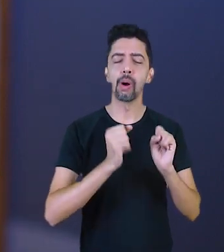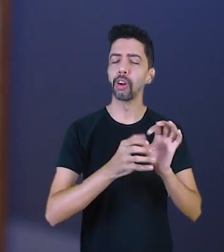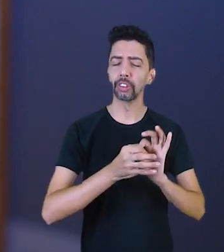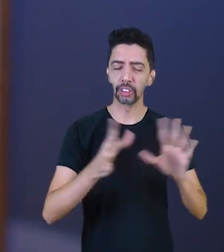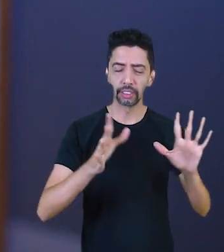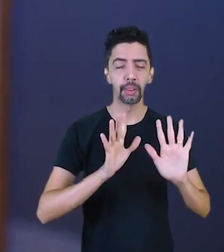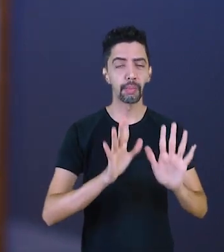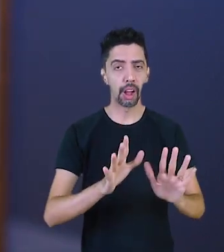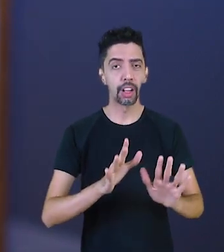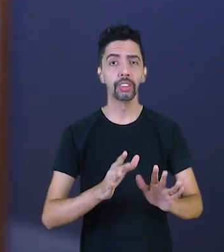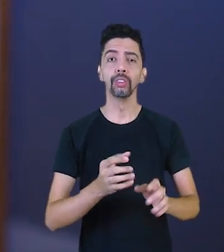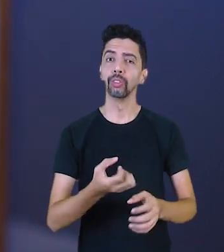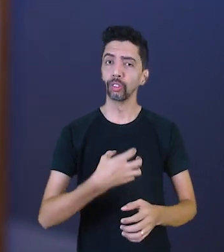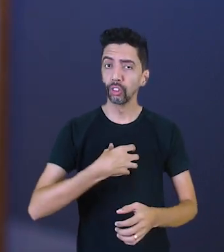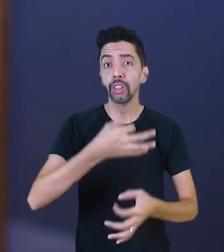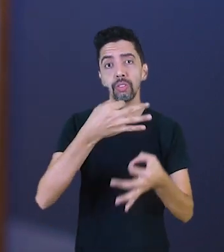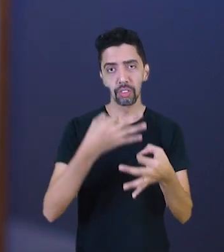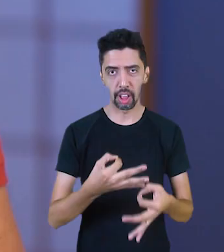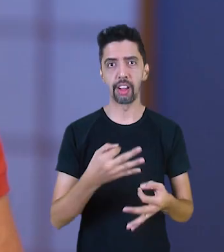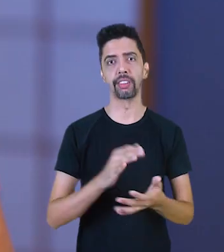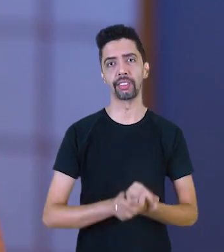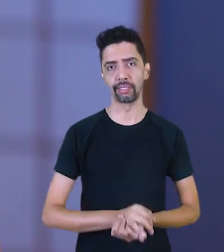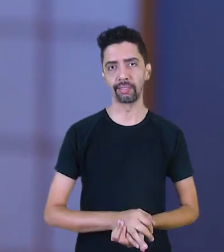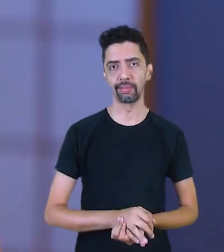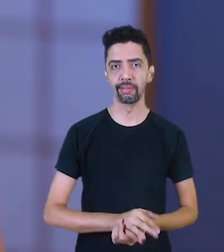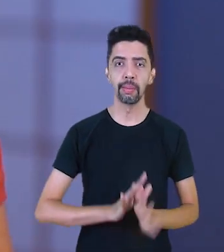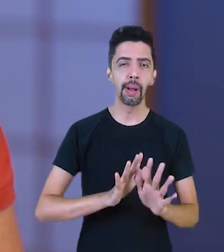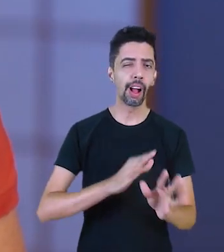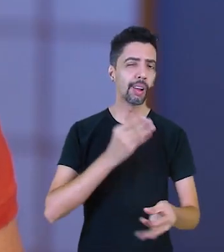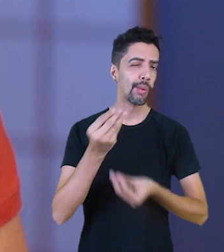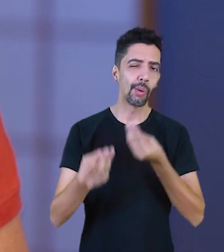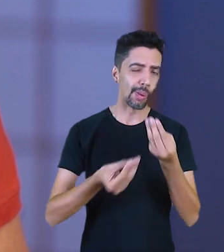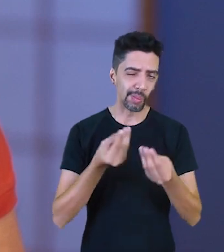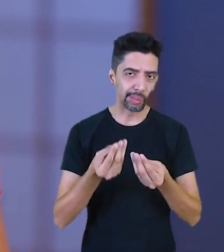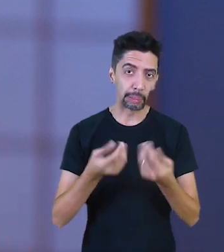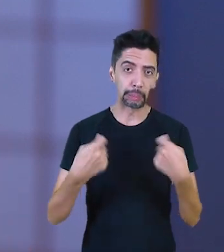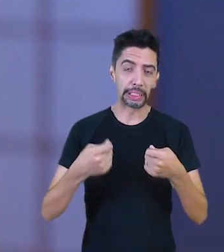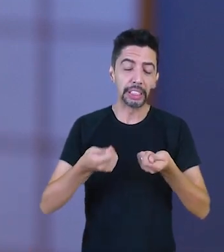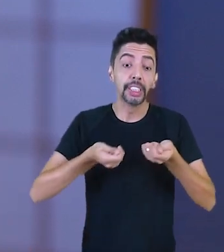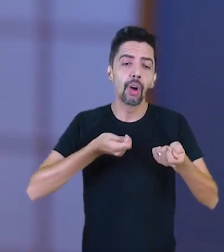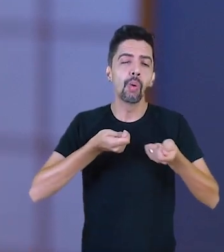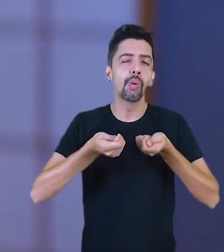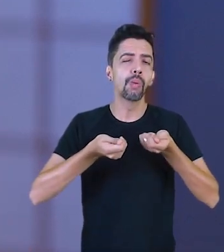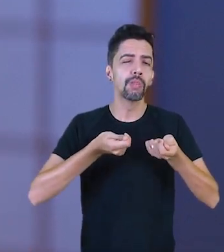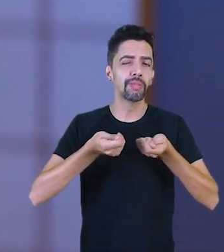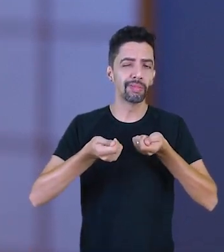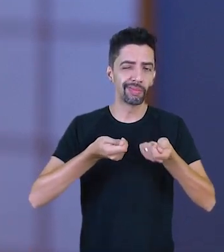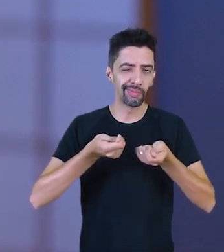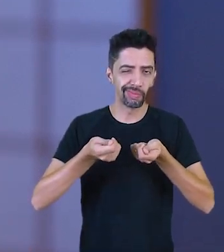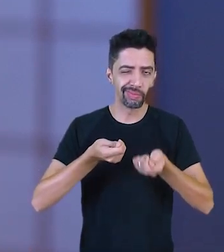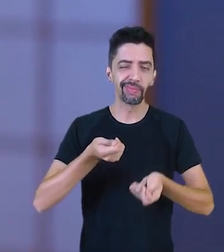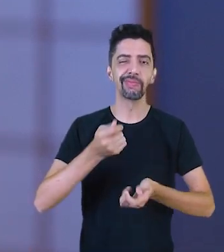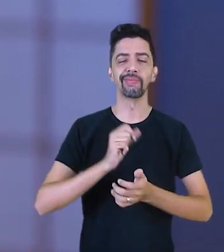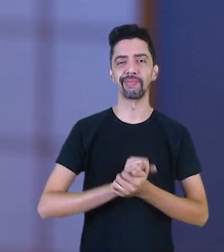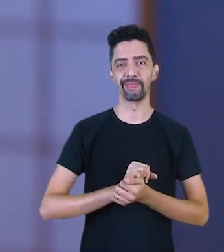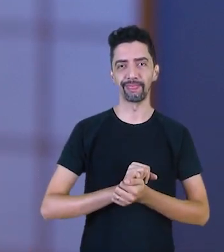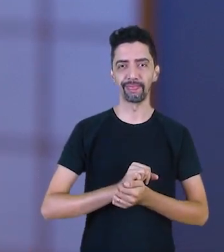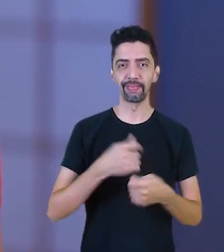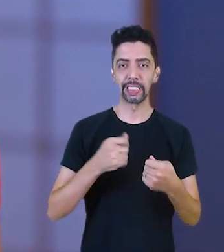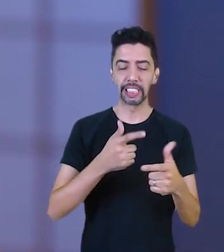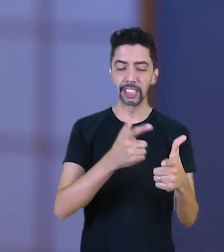sustentáveis, financeiramente falando. E o grande problema está onde? Em dominar as dívidas,